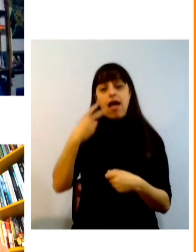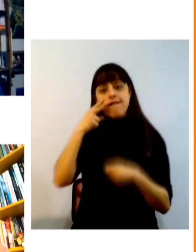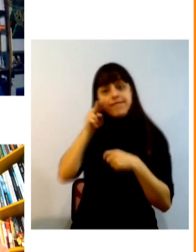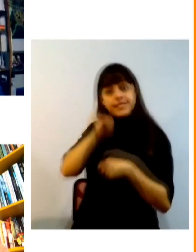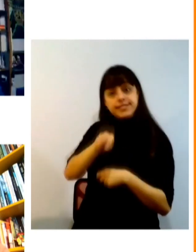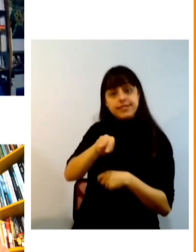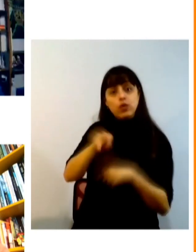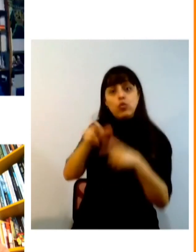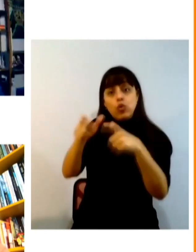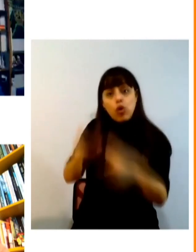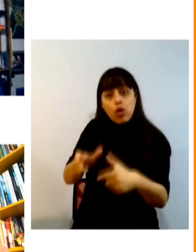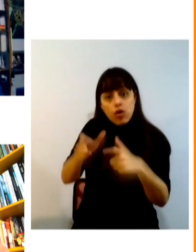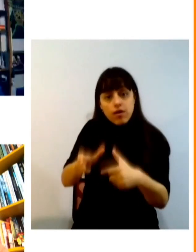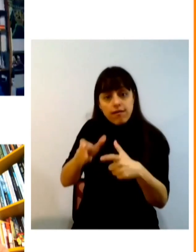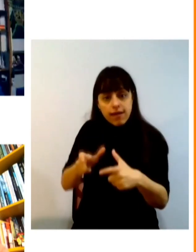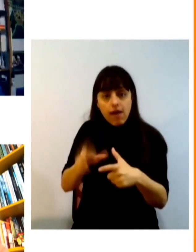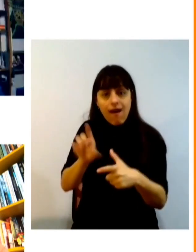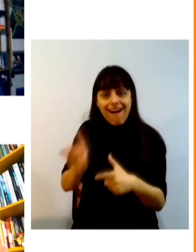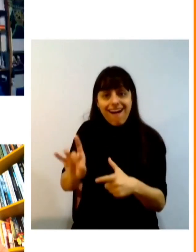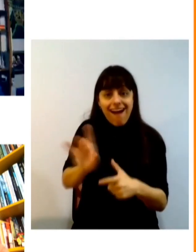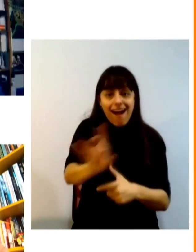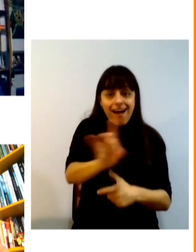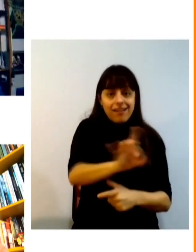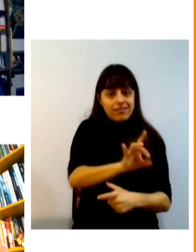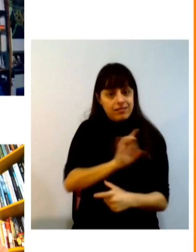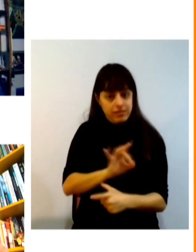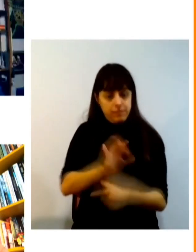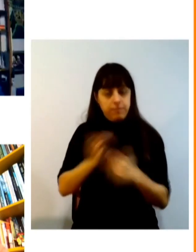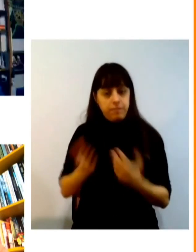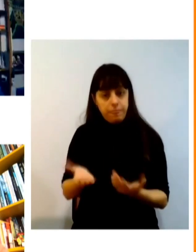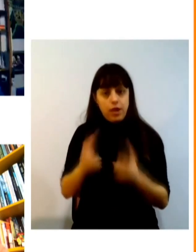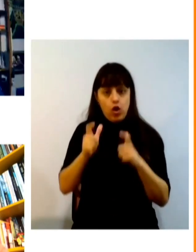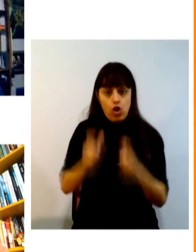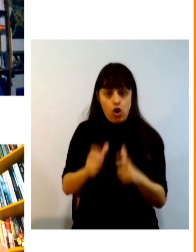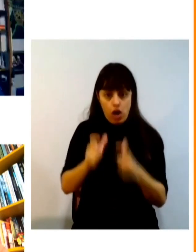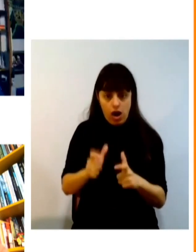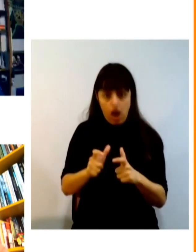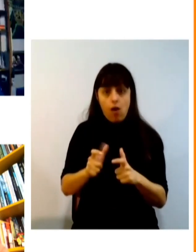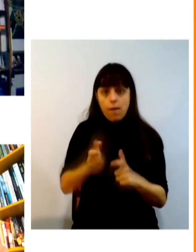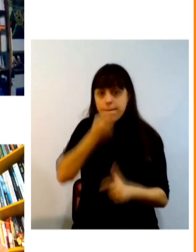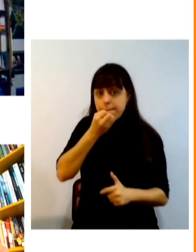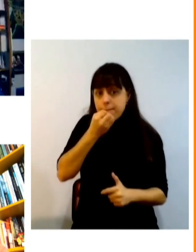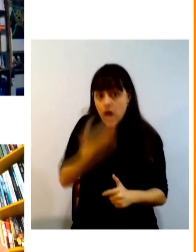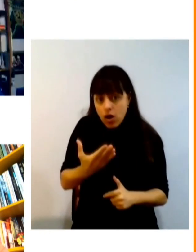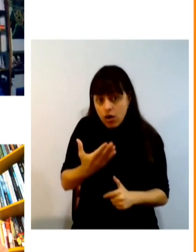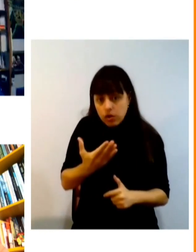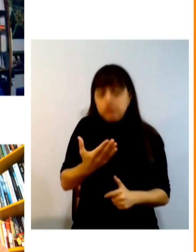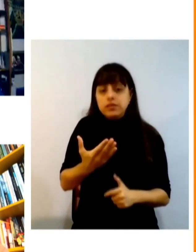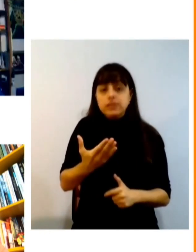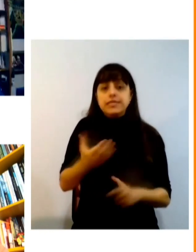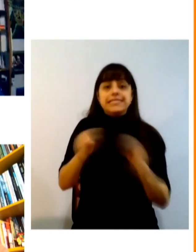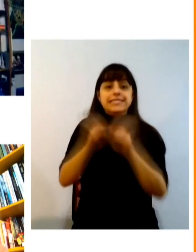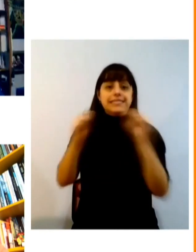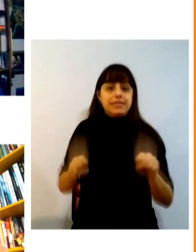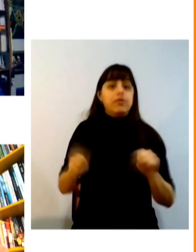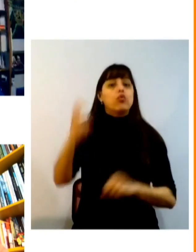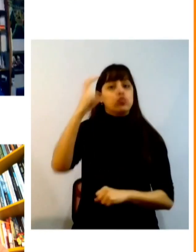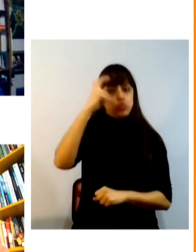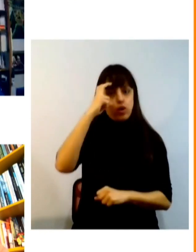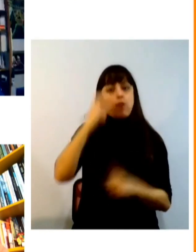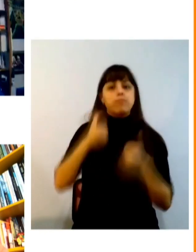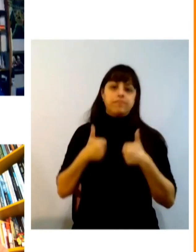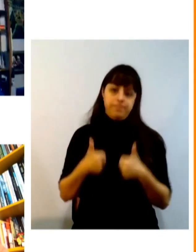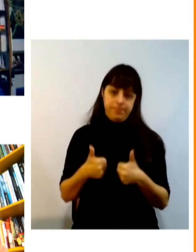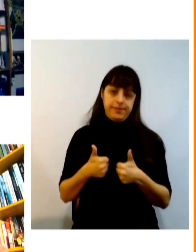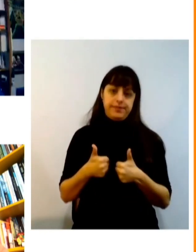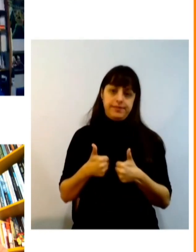visão do local e o local funciona o sistema cultural também funciona